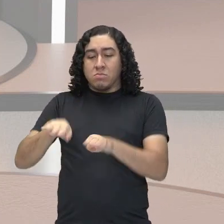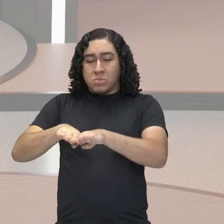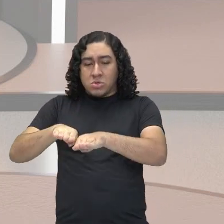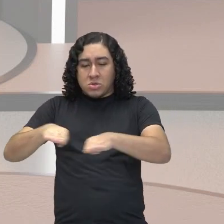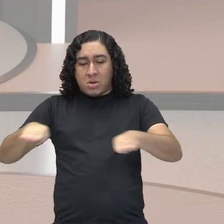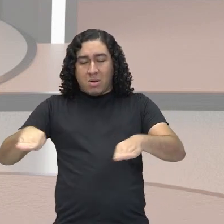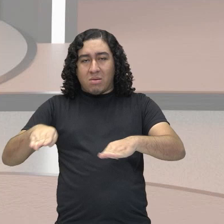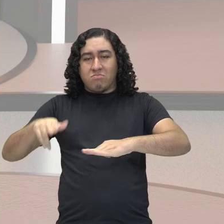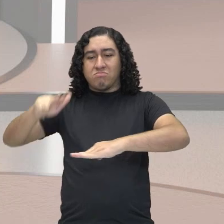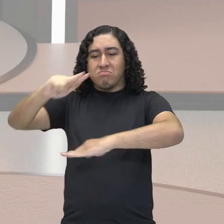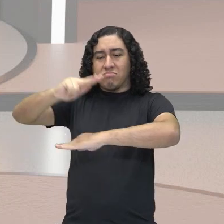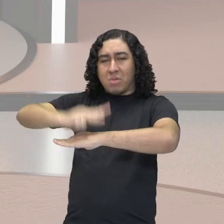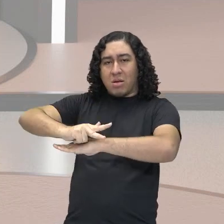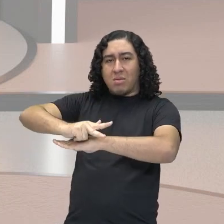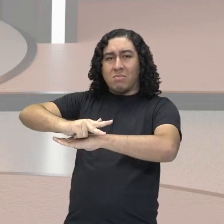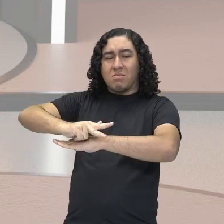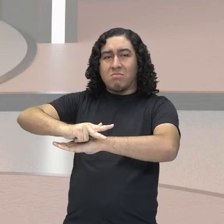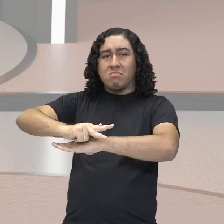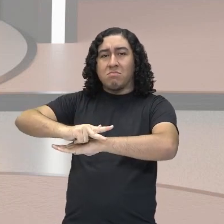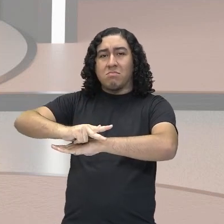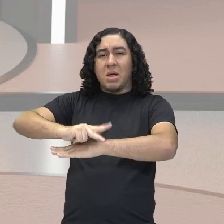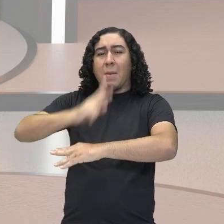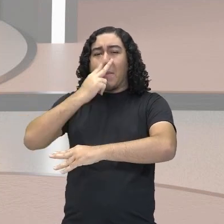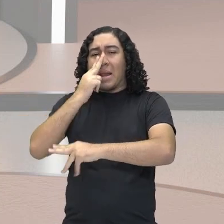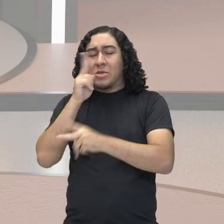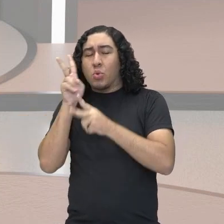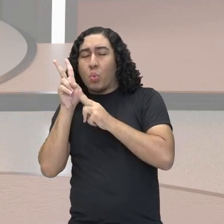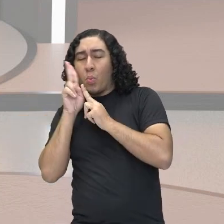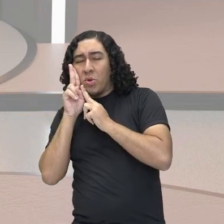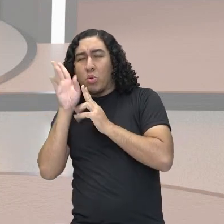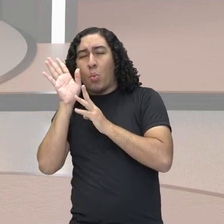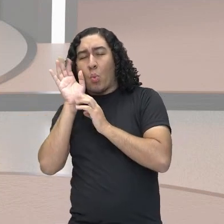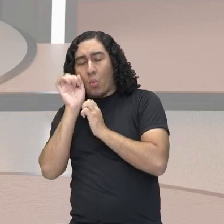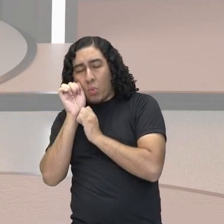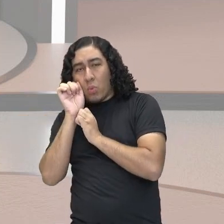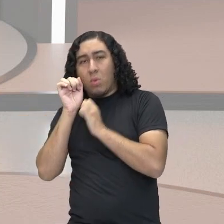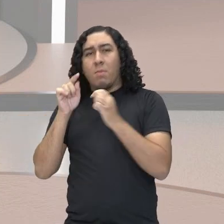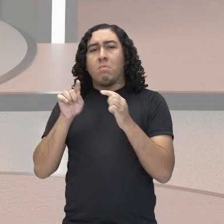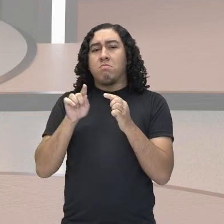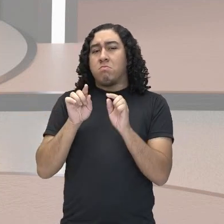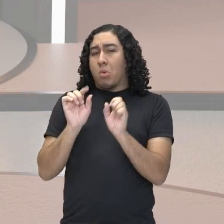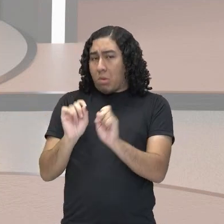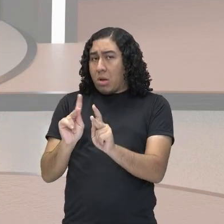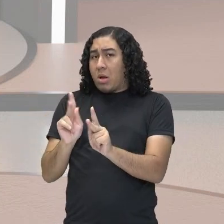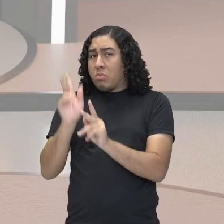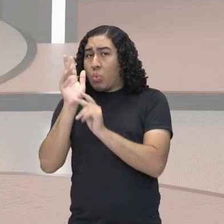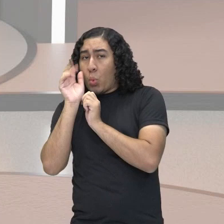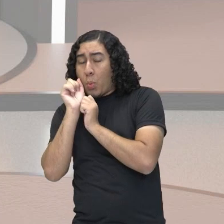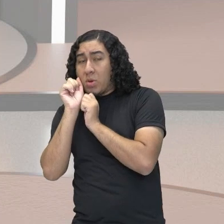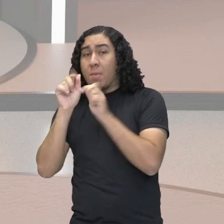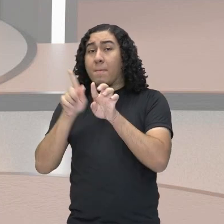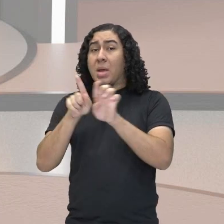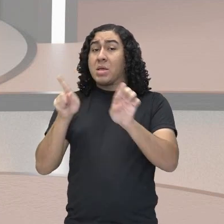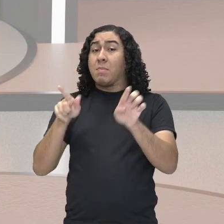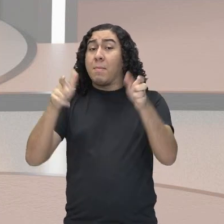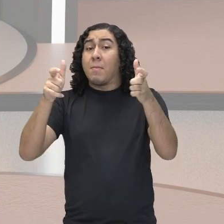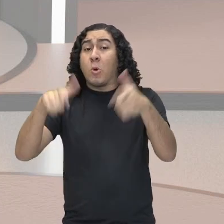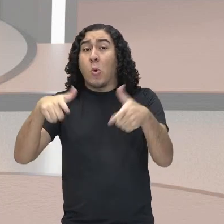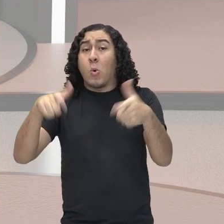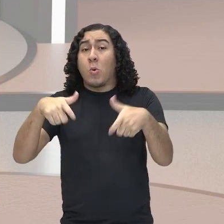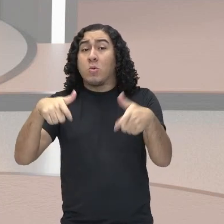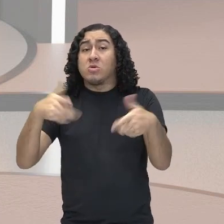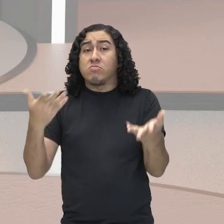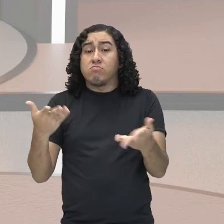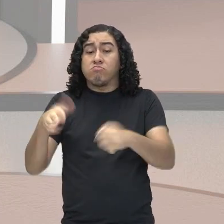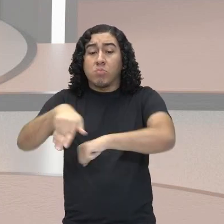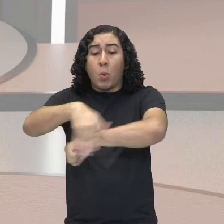Podemos dizer até que ela está dormindo. Ok, está dormindo, está repousando. Só que observe o local